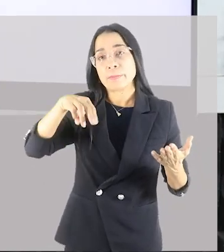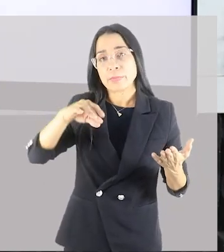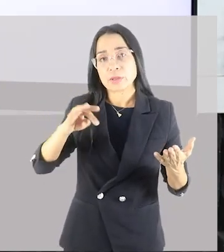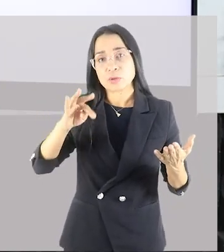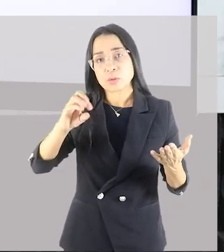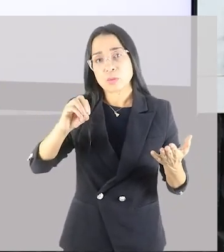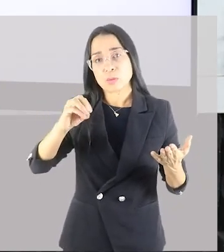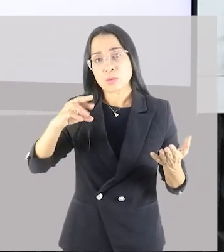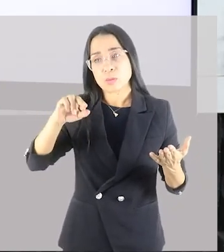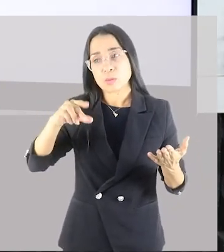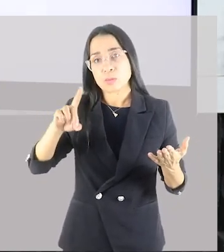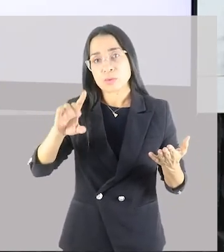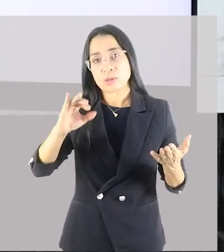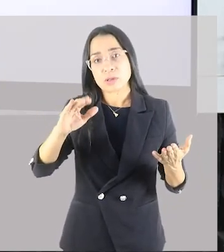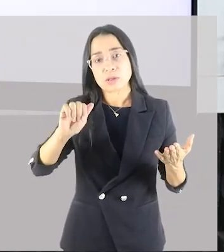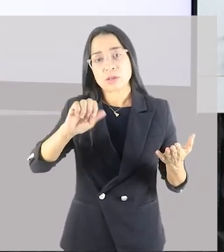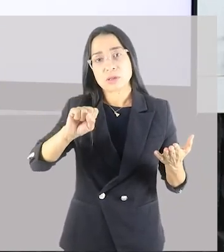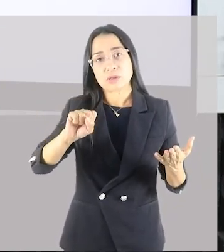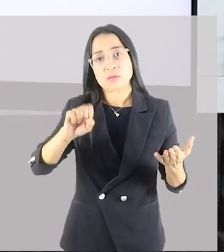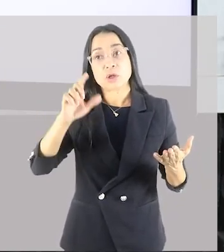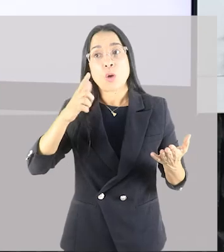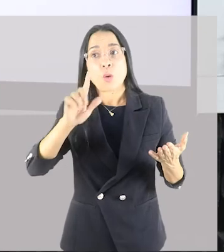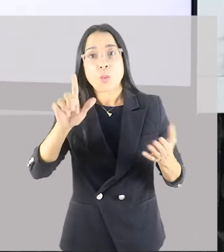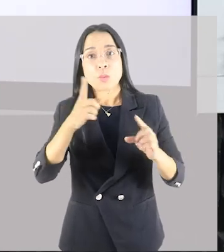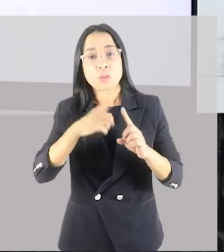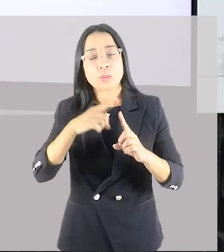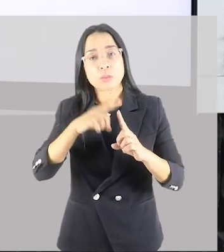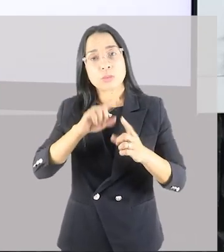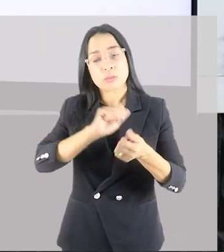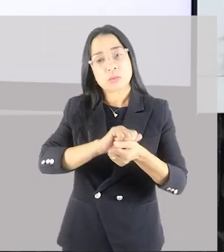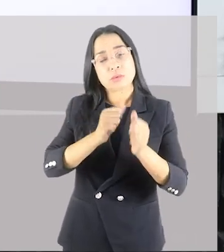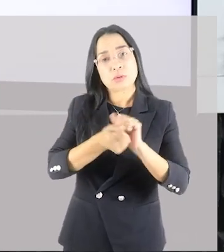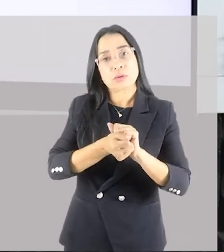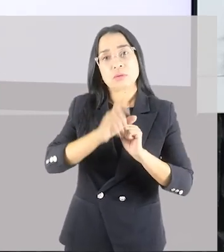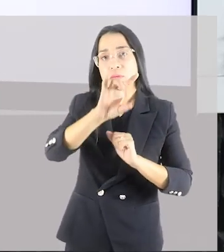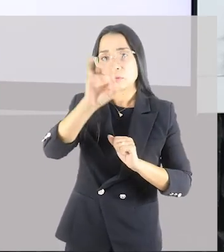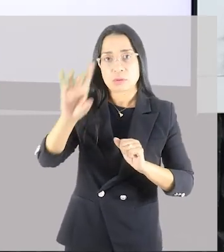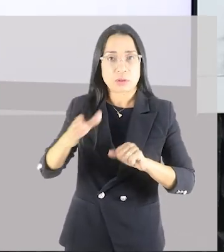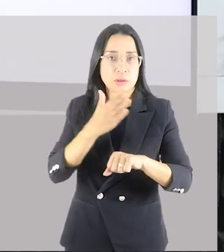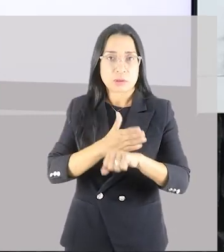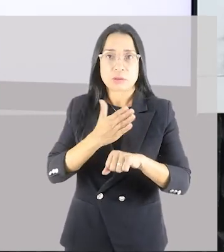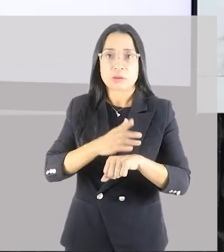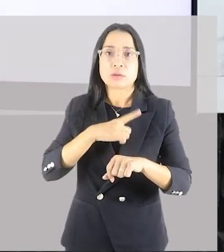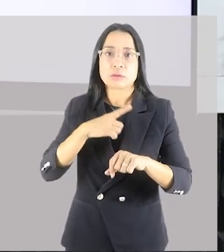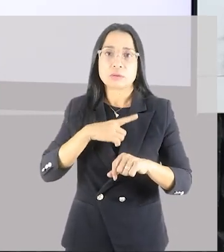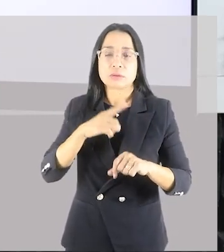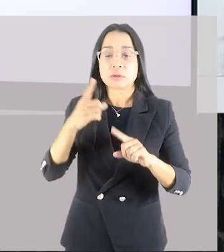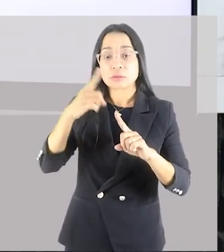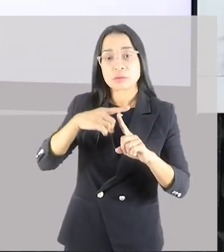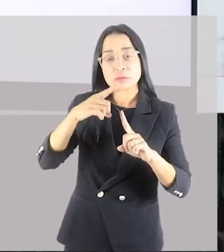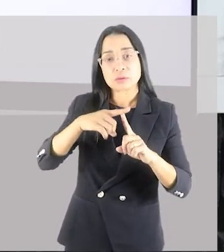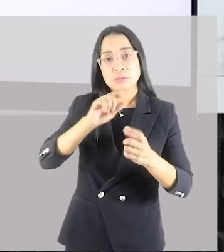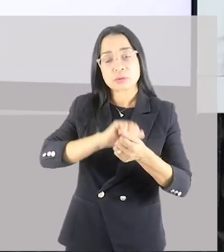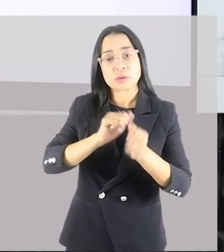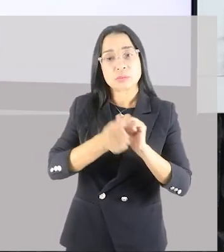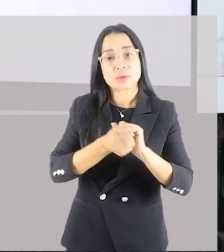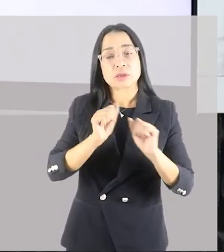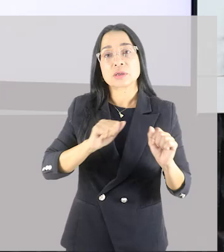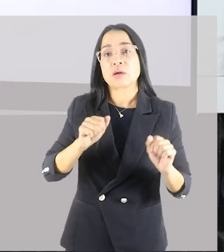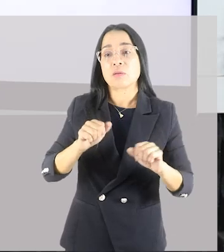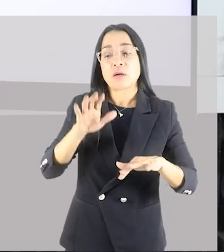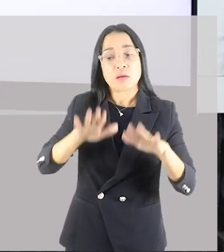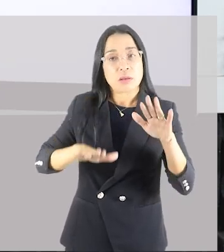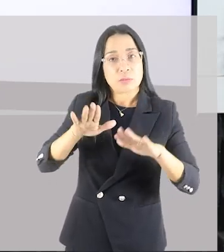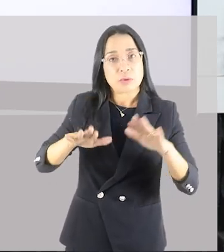tipo de adaptação. Então, cada treinamento, ele vai ter a sua adaptação, dependendo do estímulo que